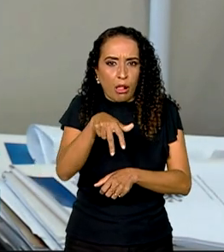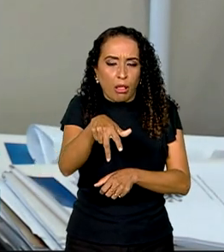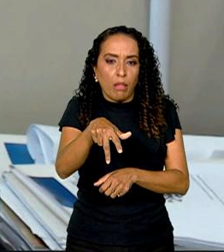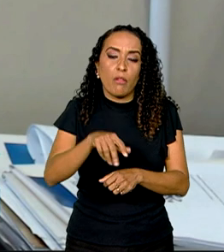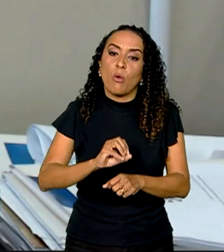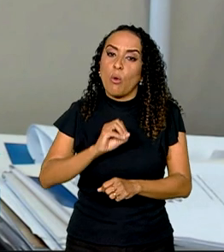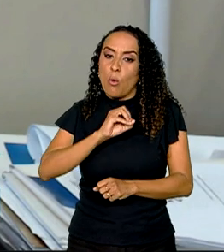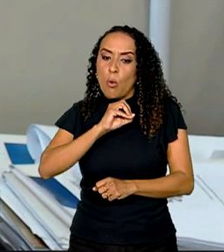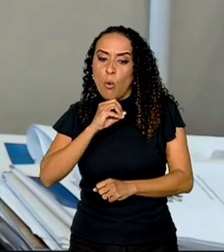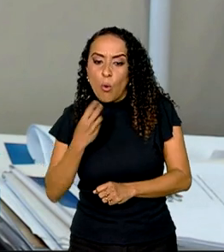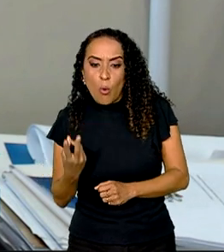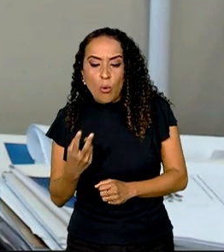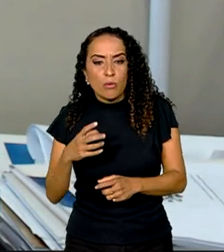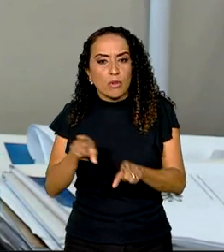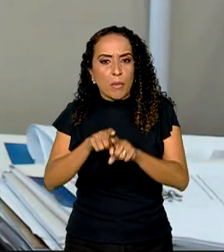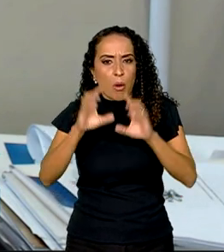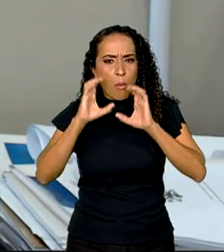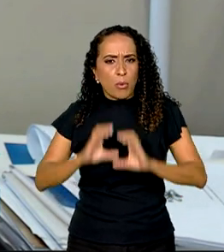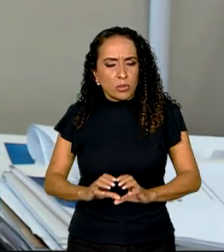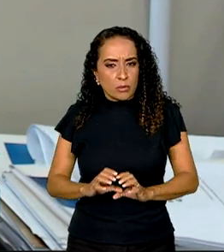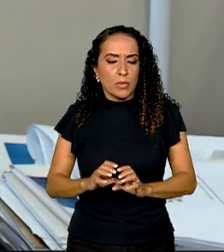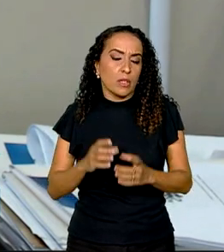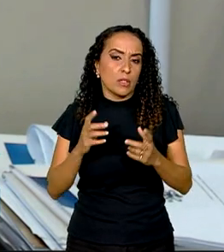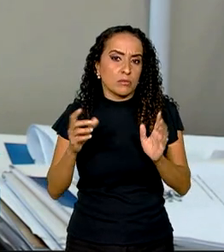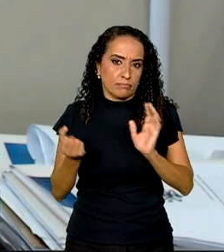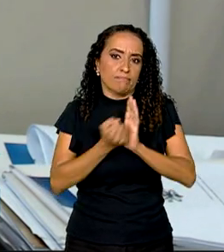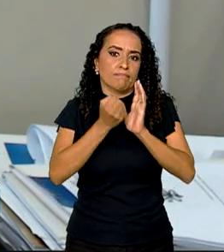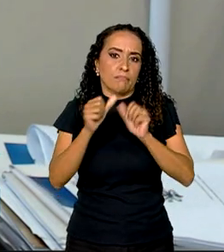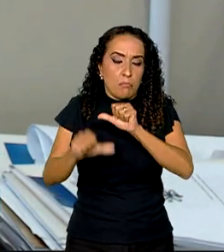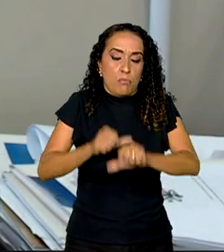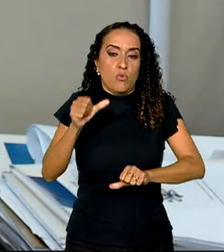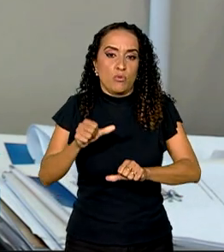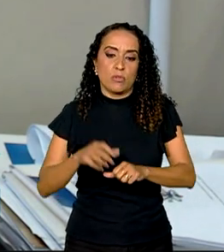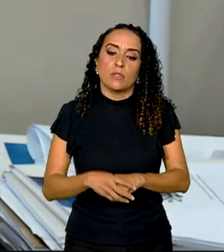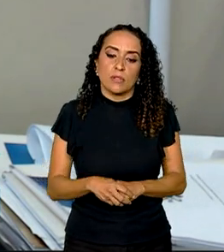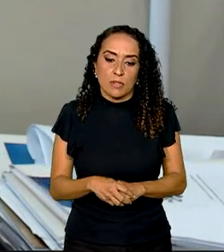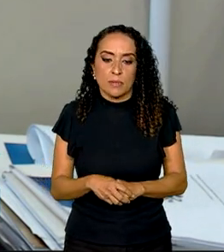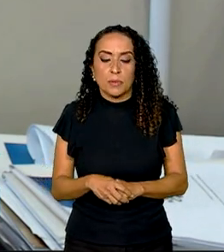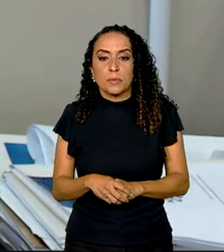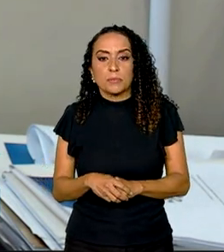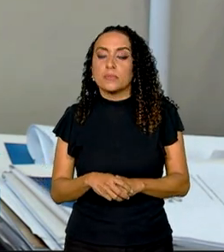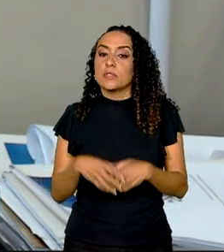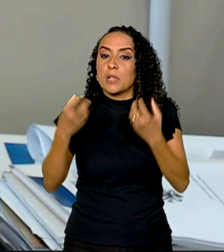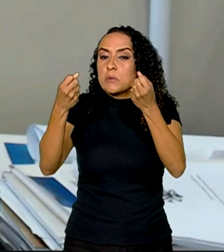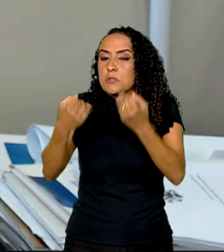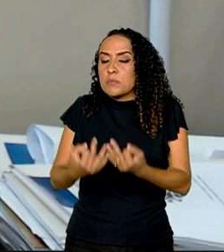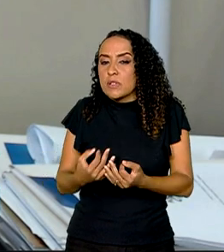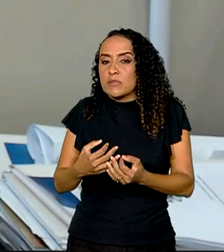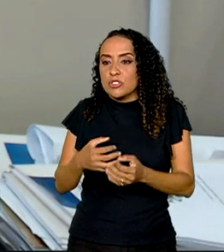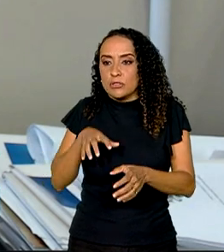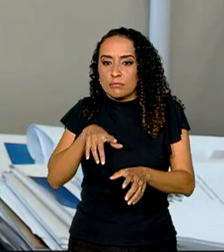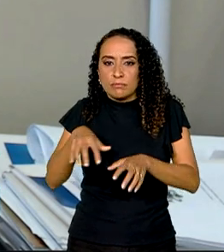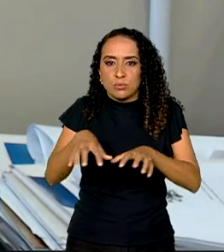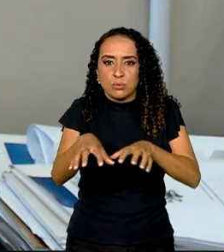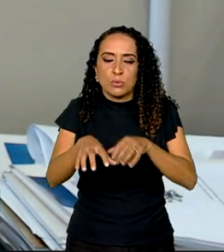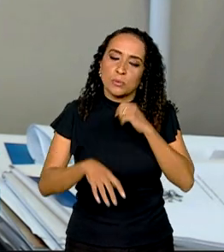o comportamento natural dela é afetado, então às vezes ela, como falei, dificuldade de se locomover,